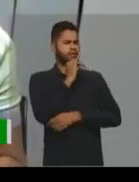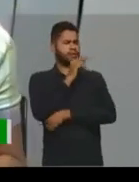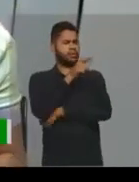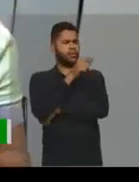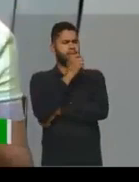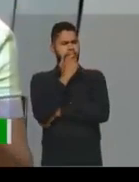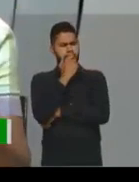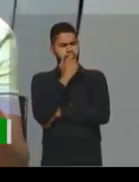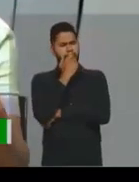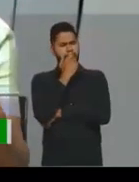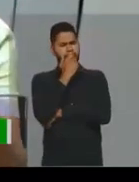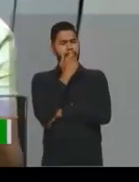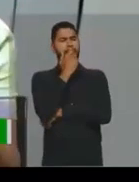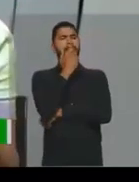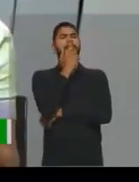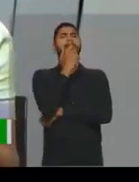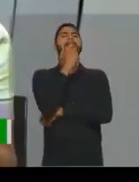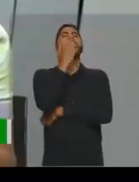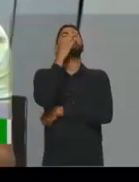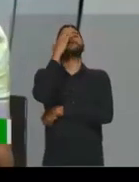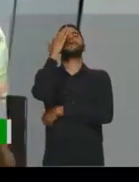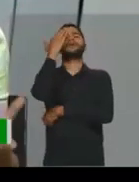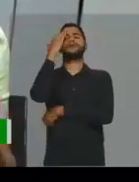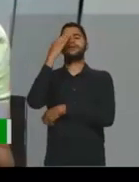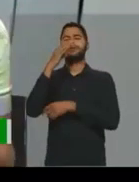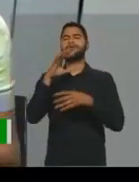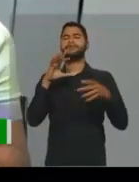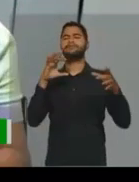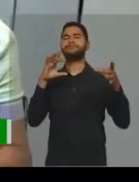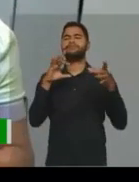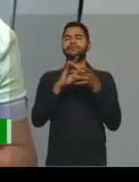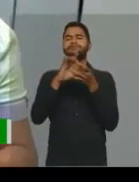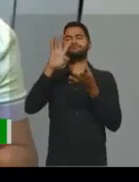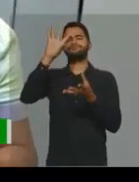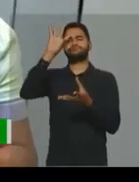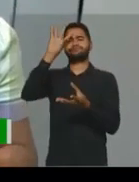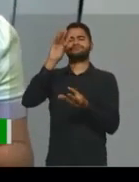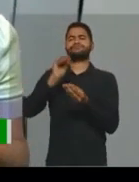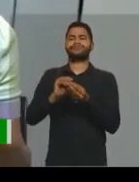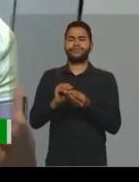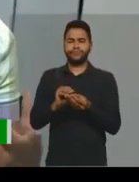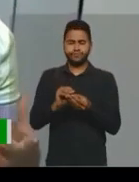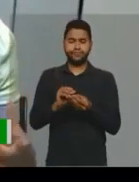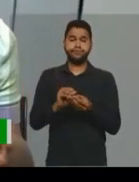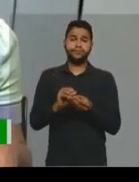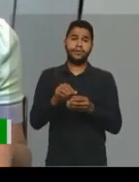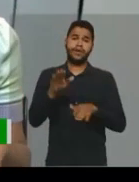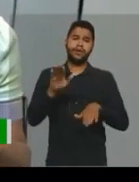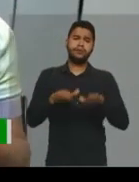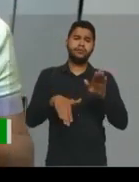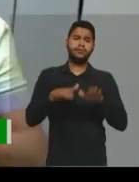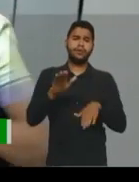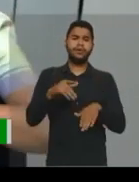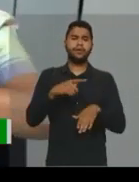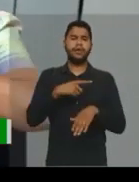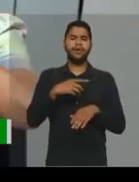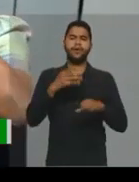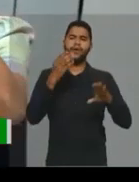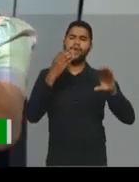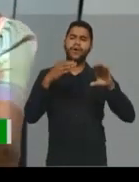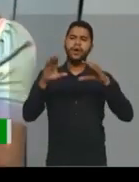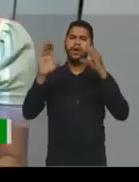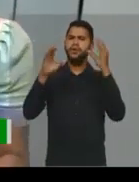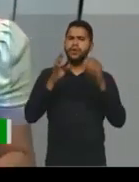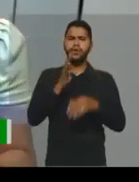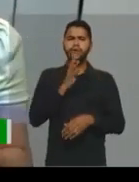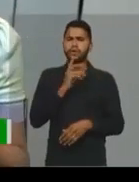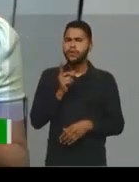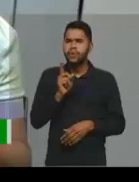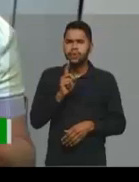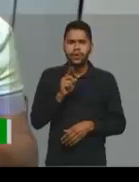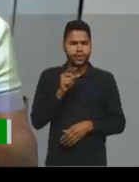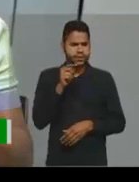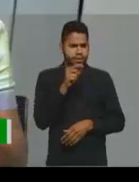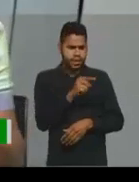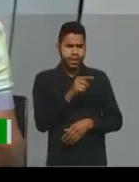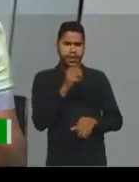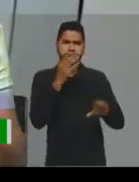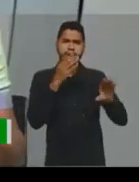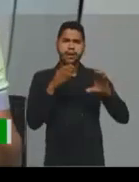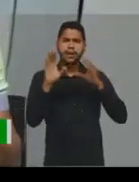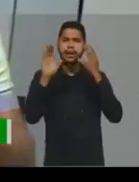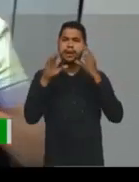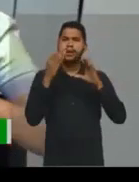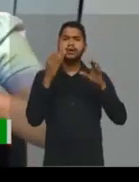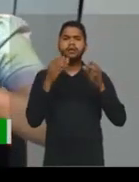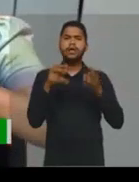exemplo, para você entender o que aquele meme quer dizer. Às vezes, tem um cantor, se você não conhece o aquele cantor,